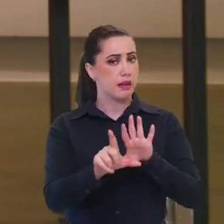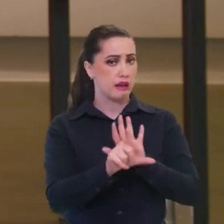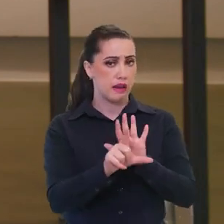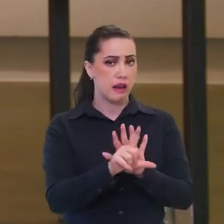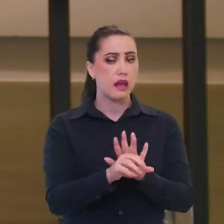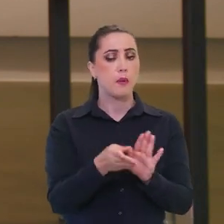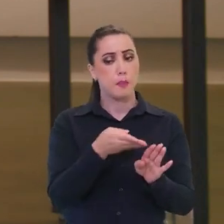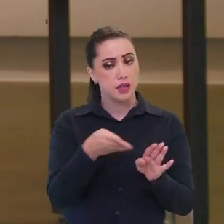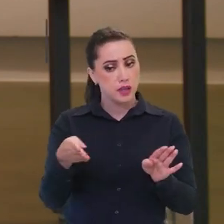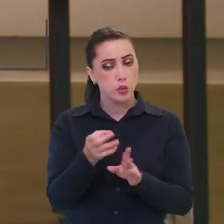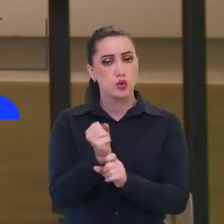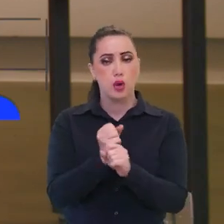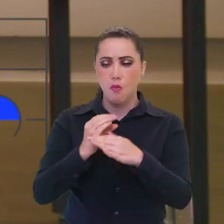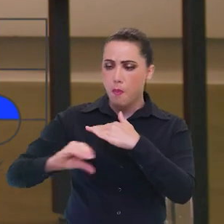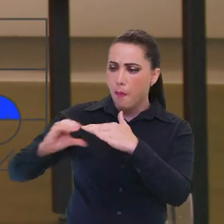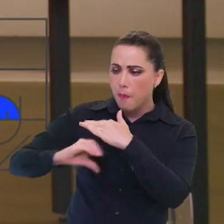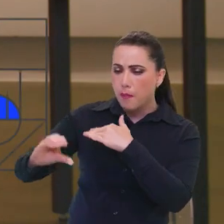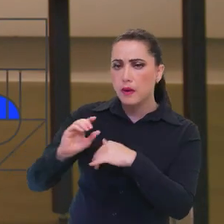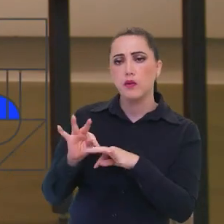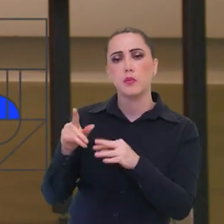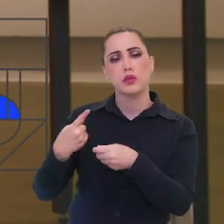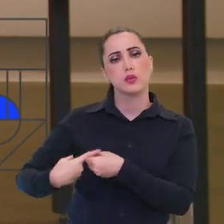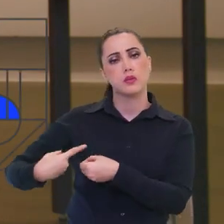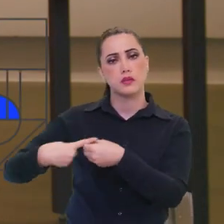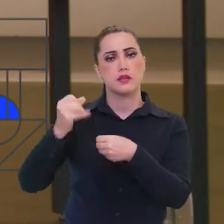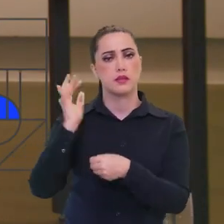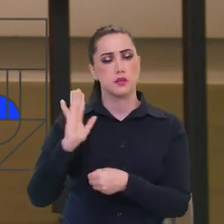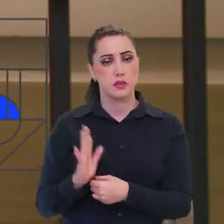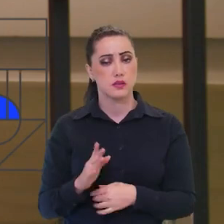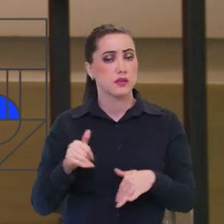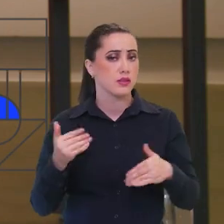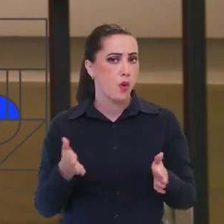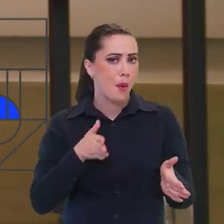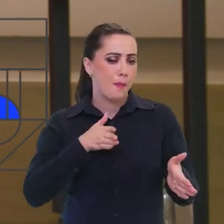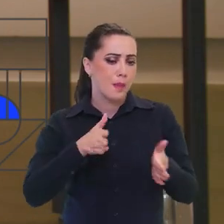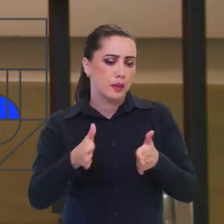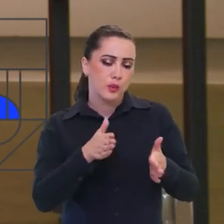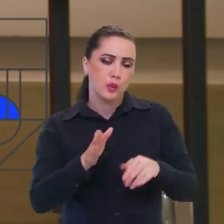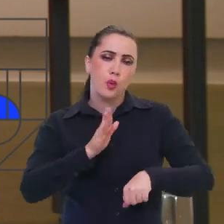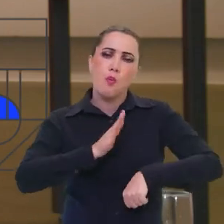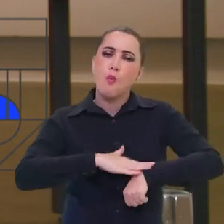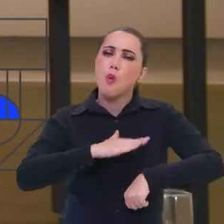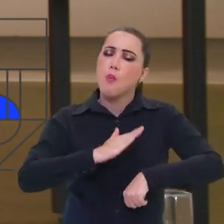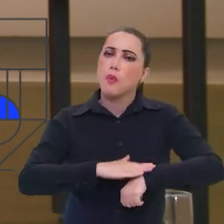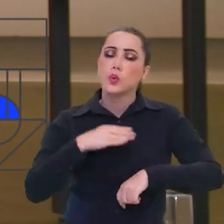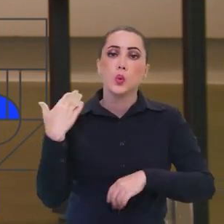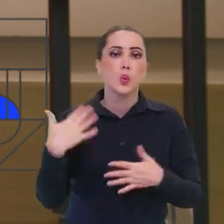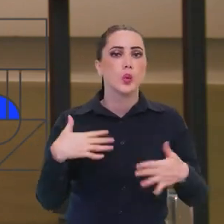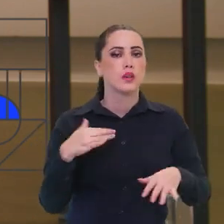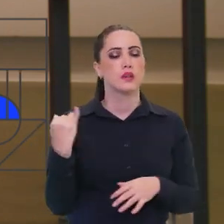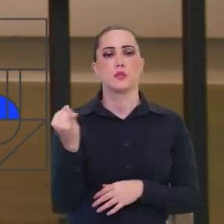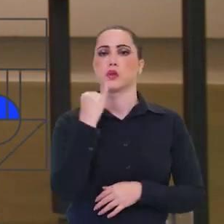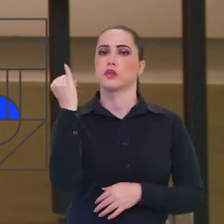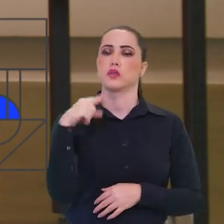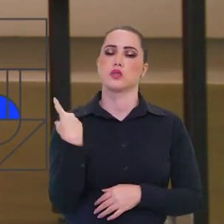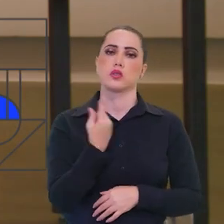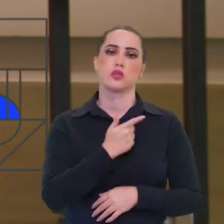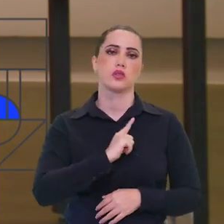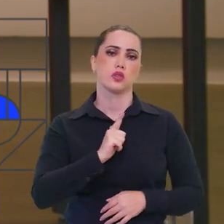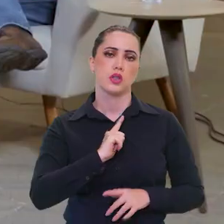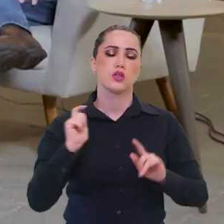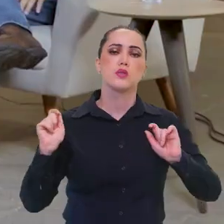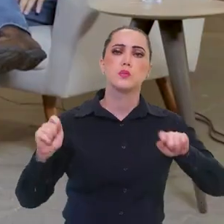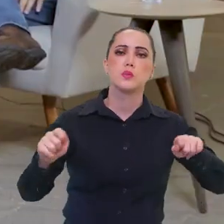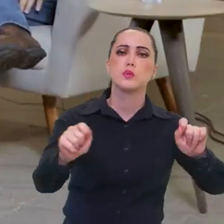aporte da lei Aldir Blanc, que vai para todas as cidades. Então, é um momento tão intenso que nós vamos